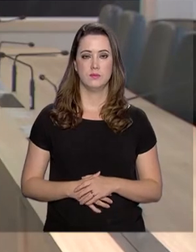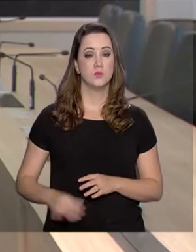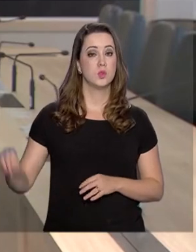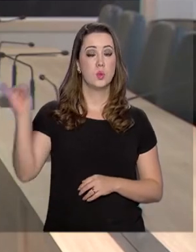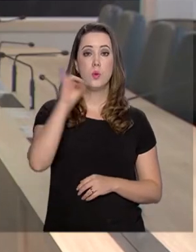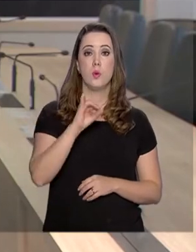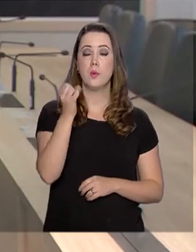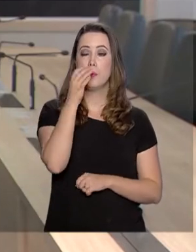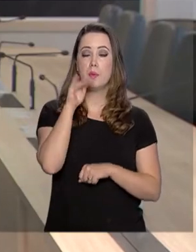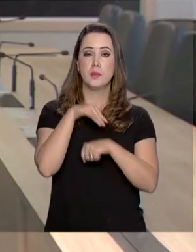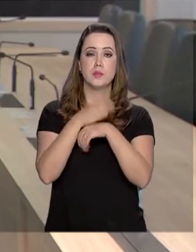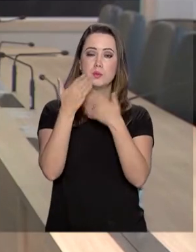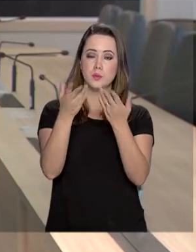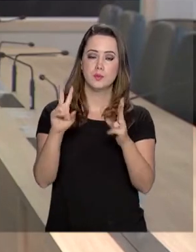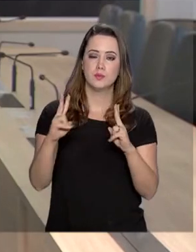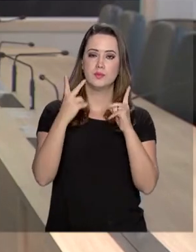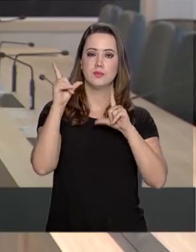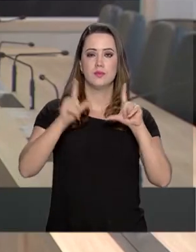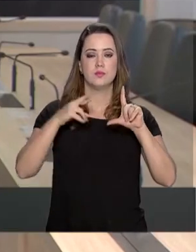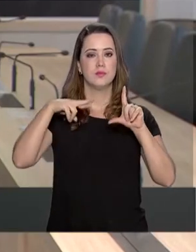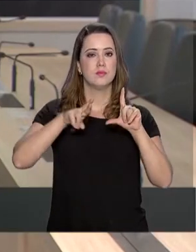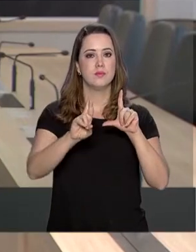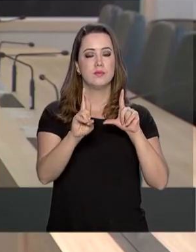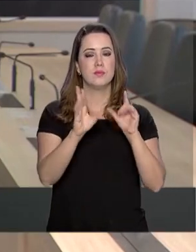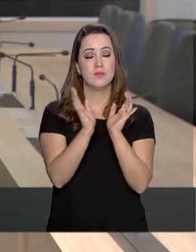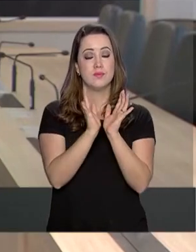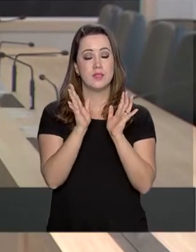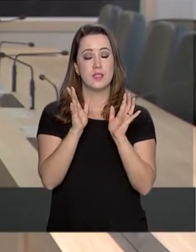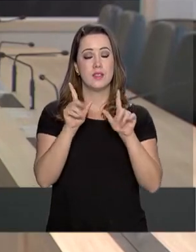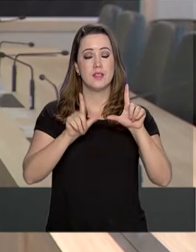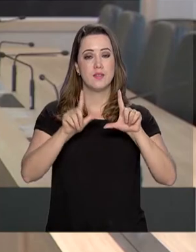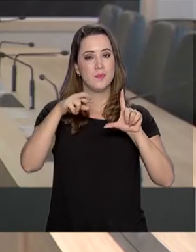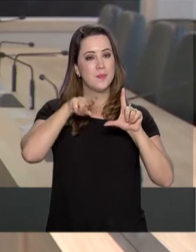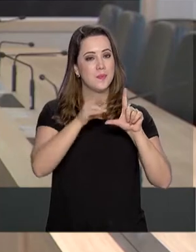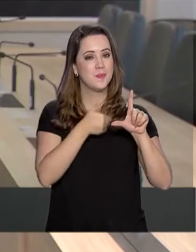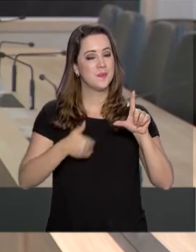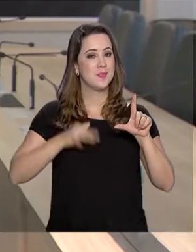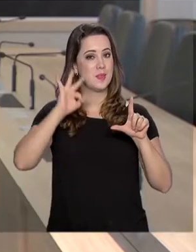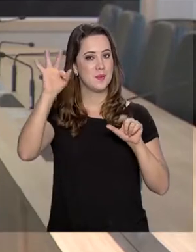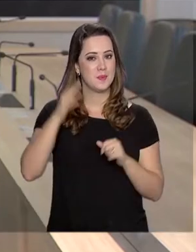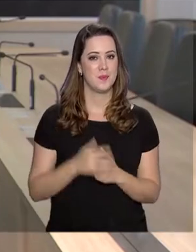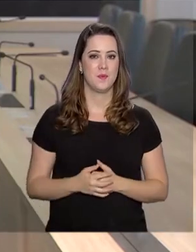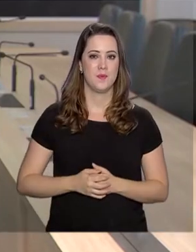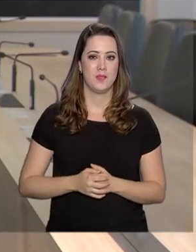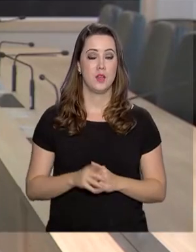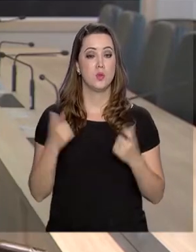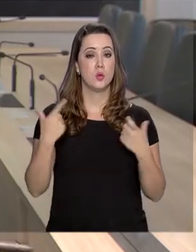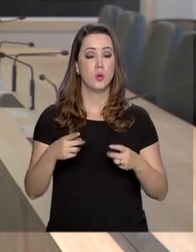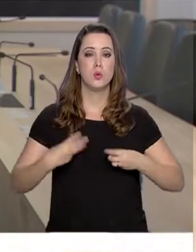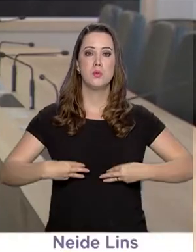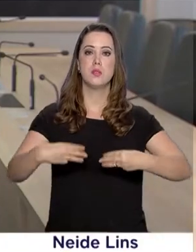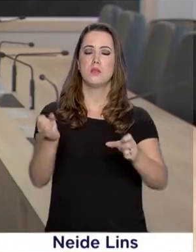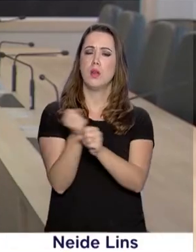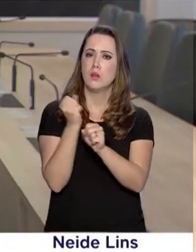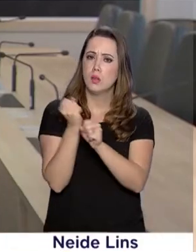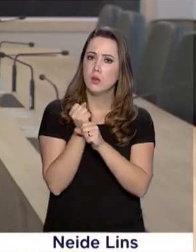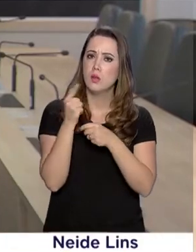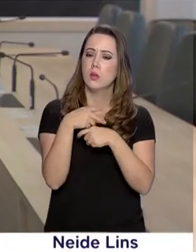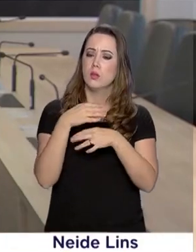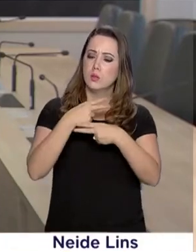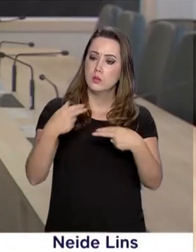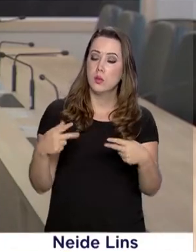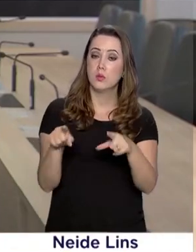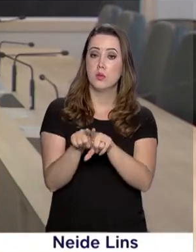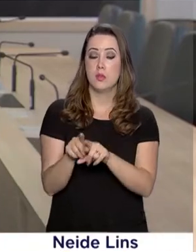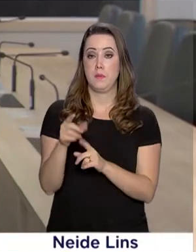Olá, boa noite para você que nos acompanha pela TV NBR, a TV do Governo Federal. Eu estou no Ministério de Infraestrutura e há pouco acompanhei a assinatura